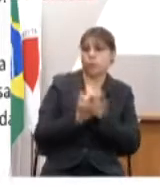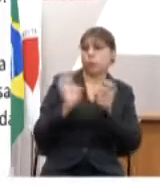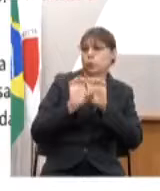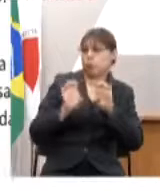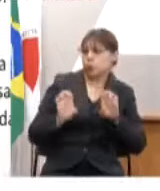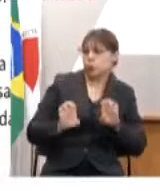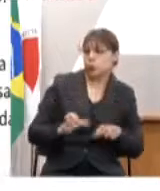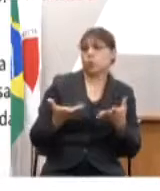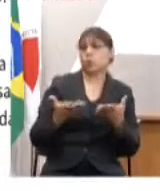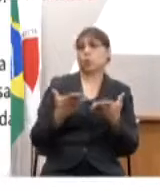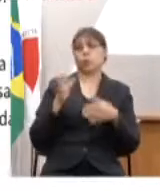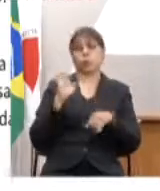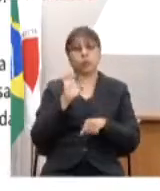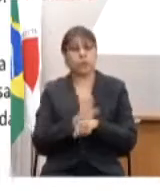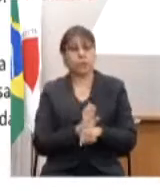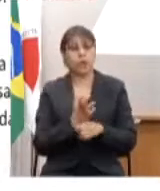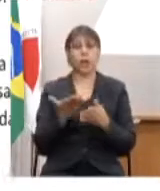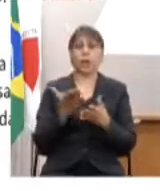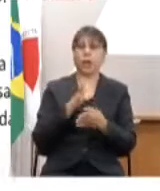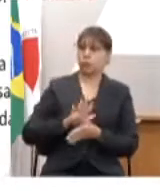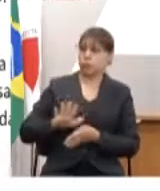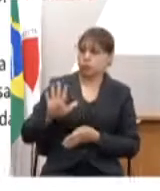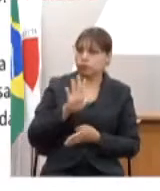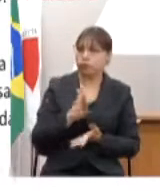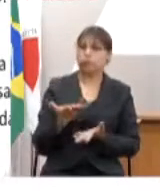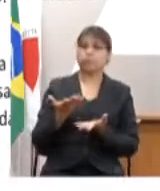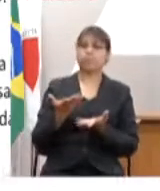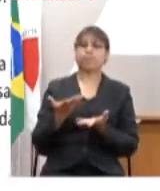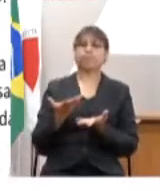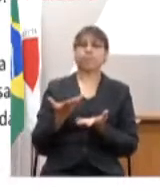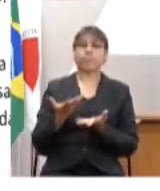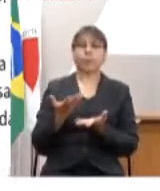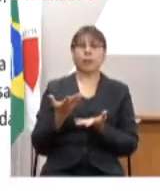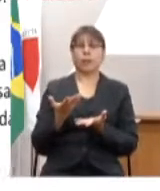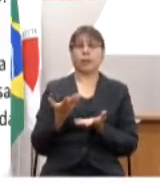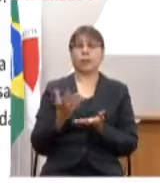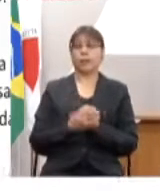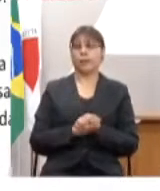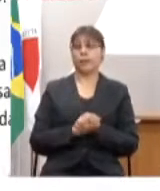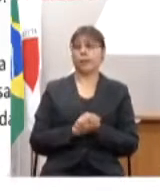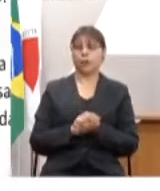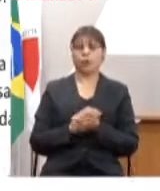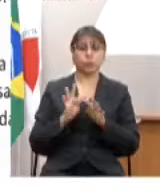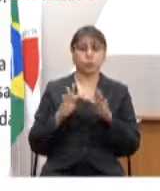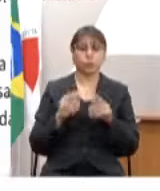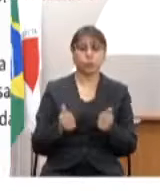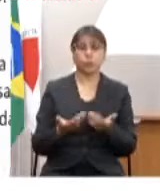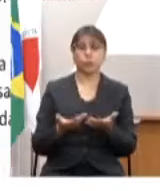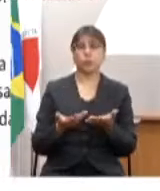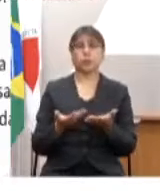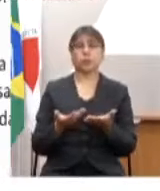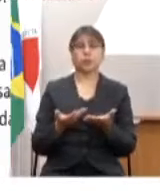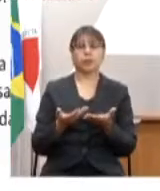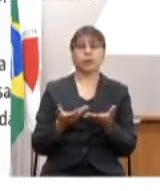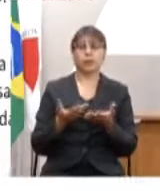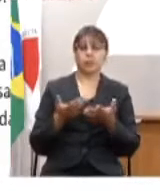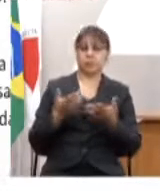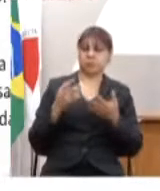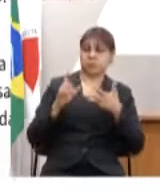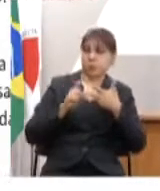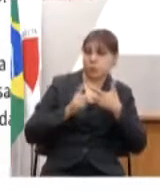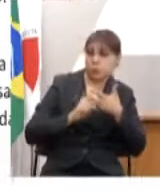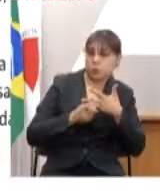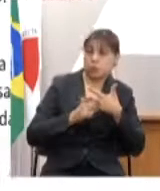a estruturação do estado e de todas as esferas do executivo